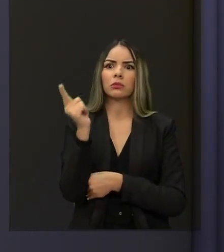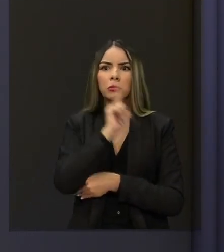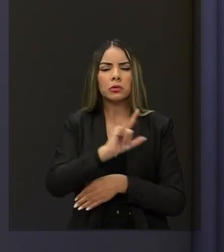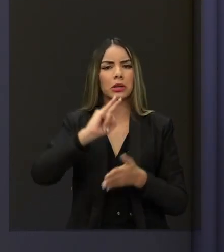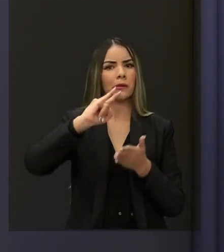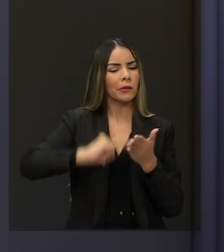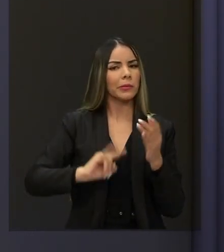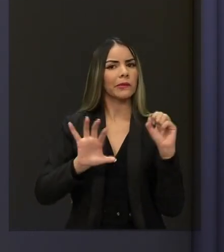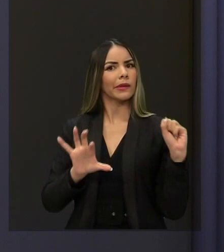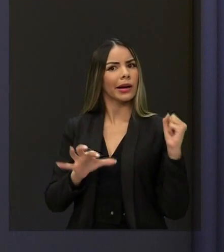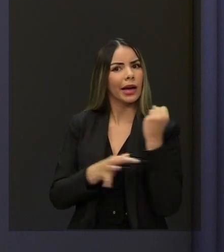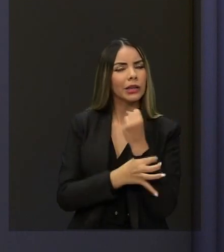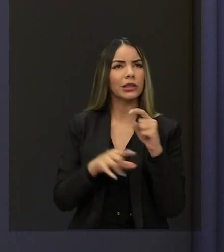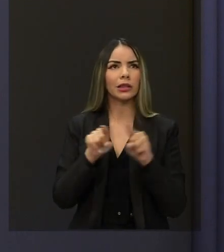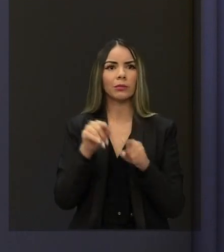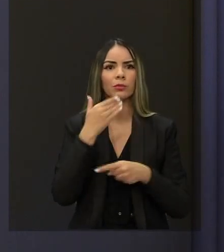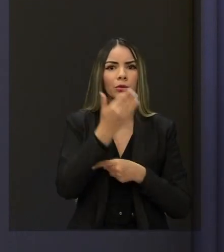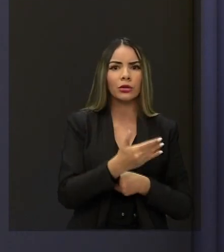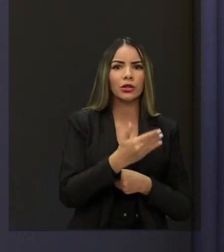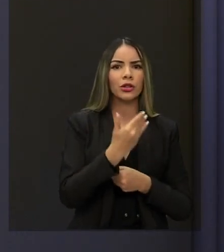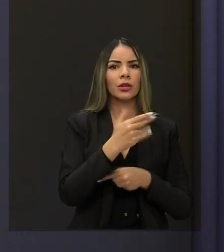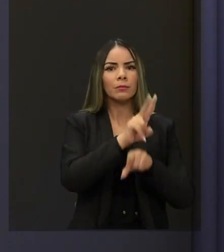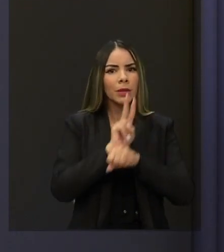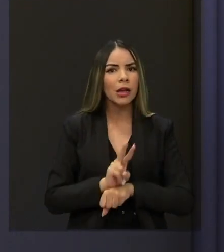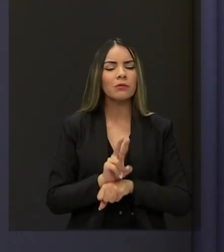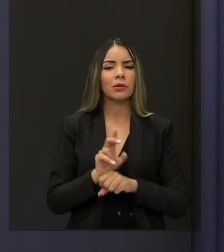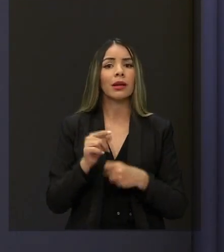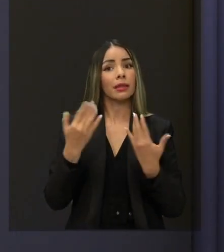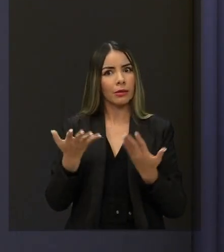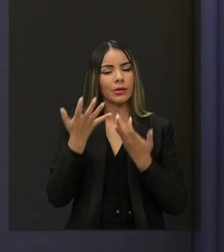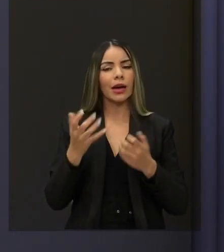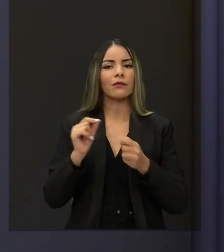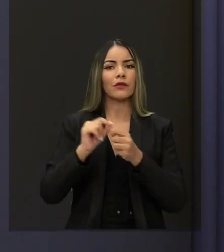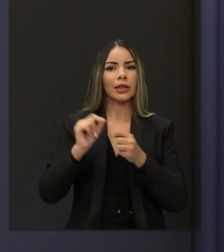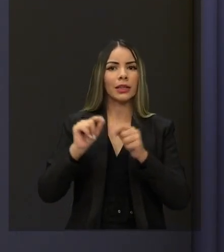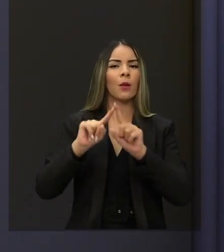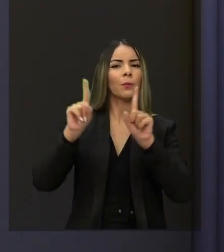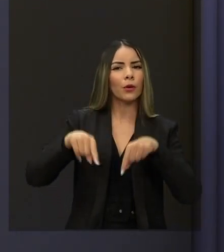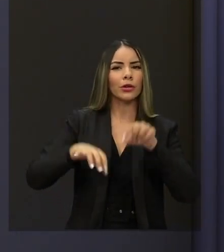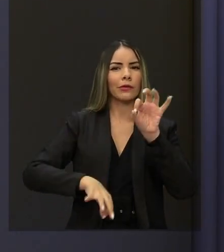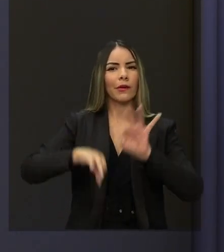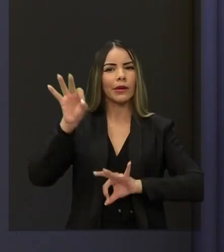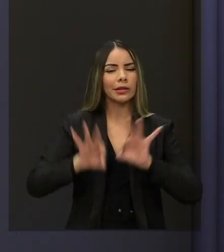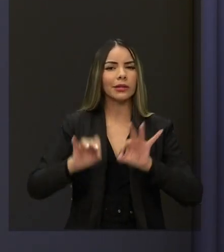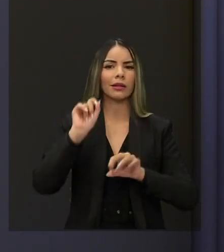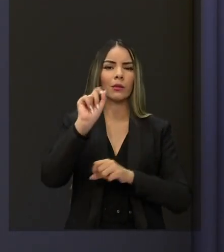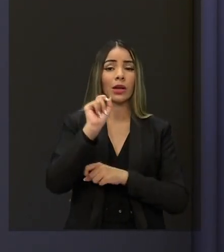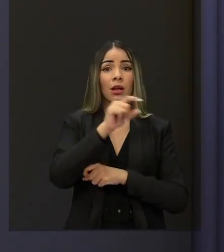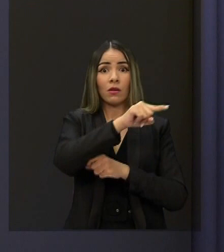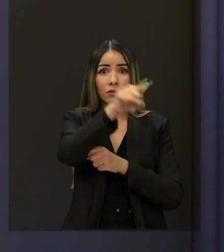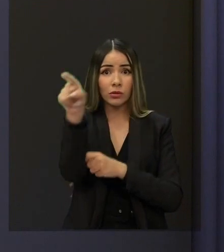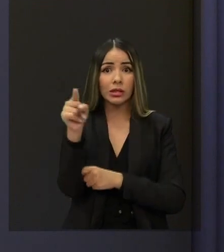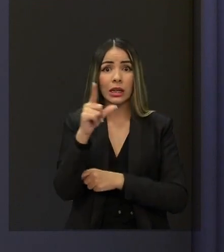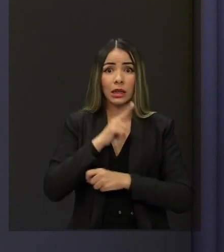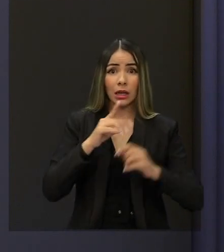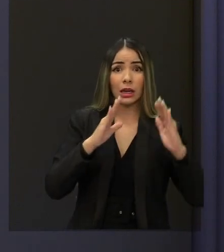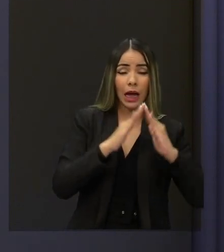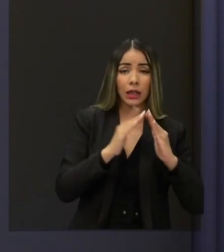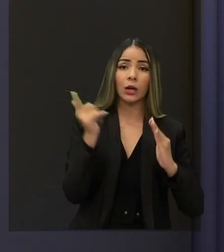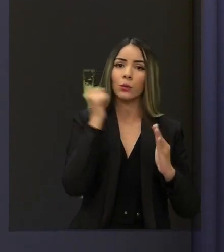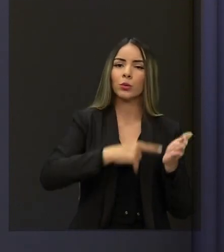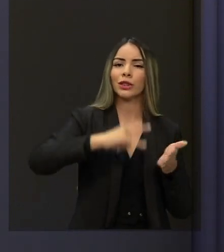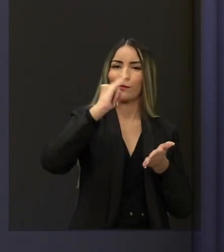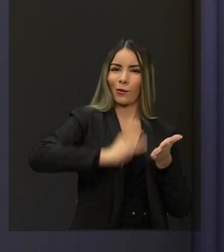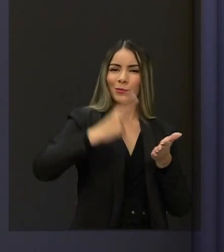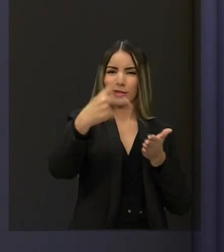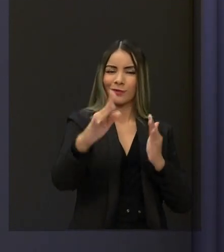seja para garantir um crédito e, portanto, eu quero fazer um grande projeto de regularização fundiária para que você receba o papel da sua casa.